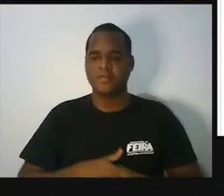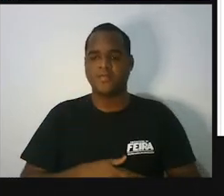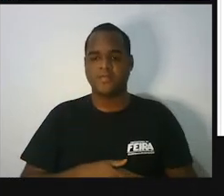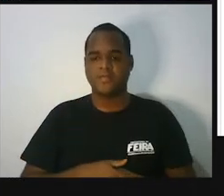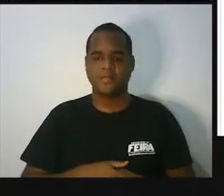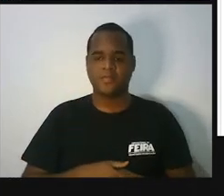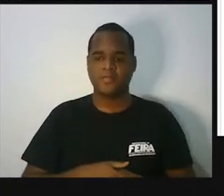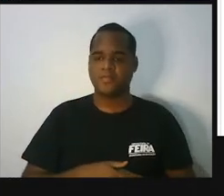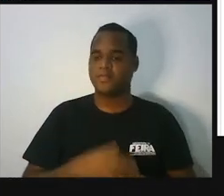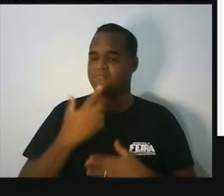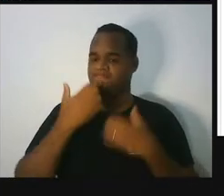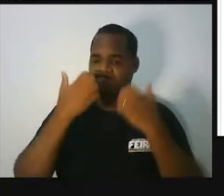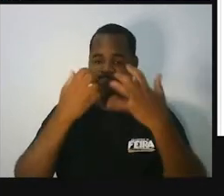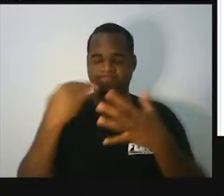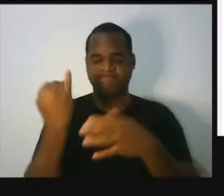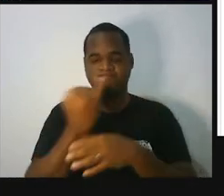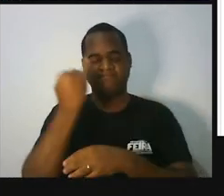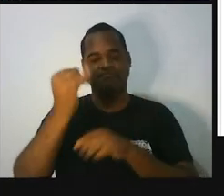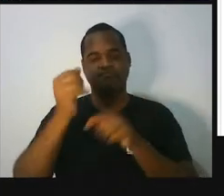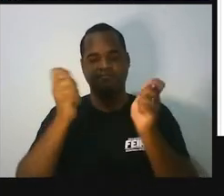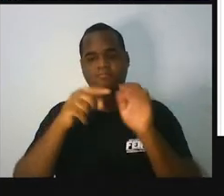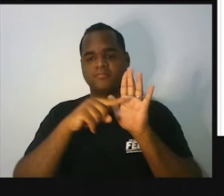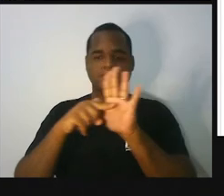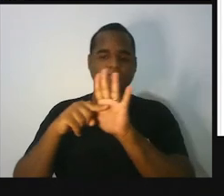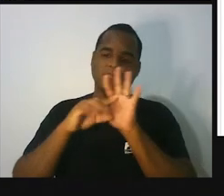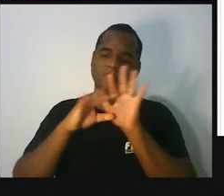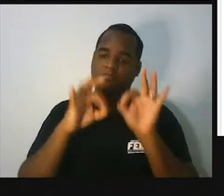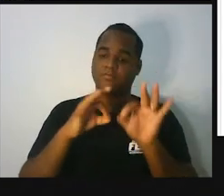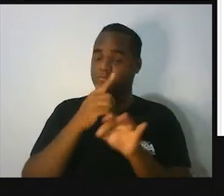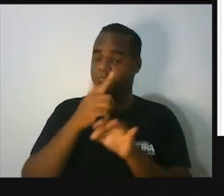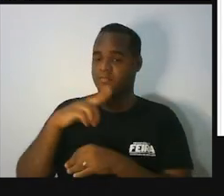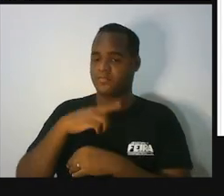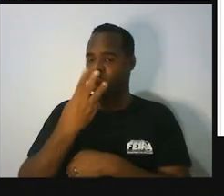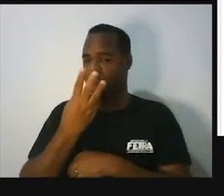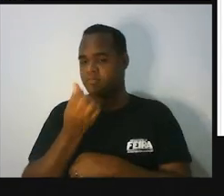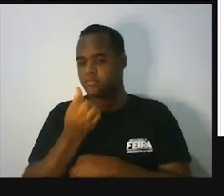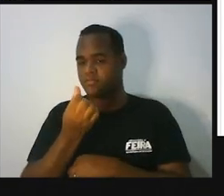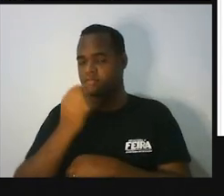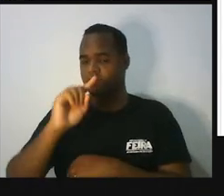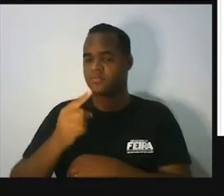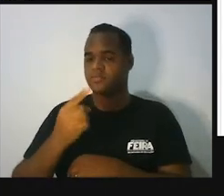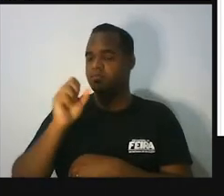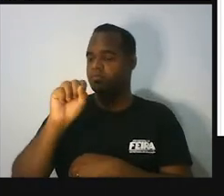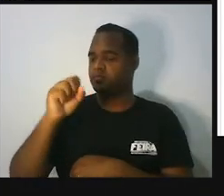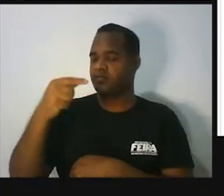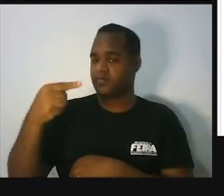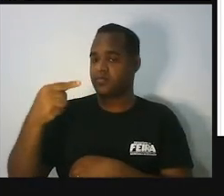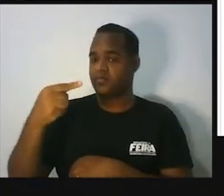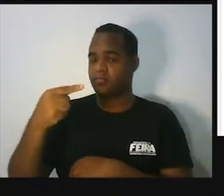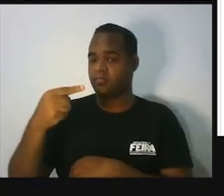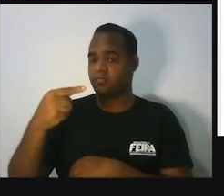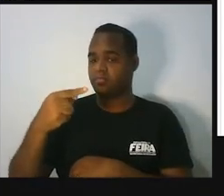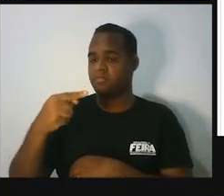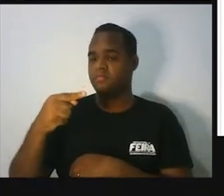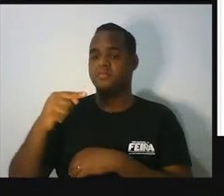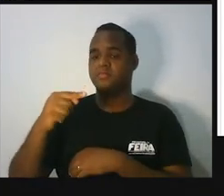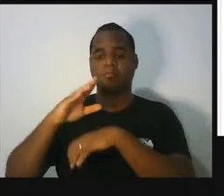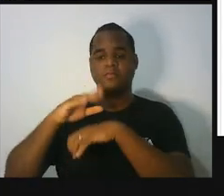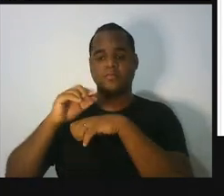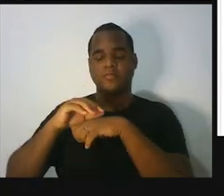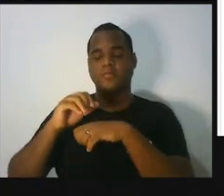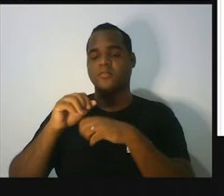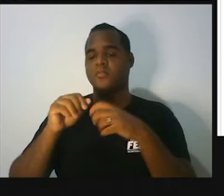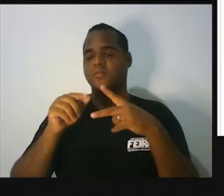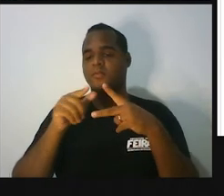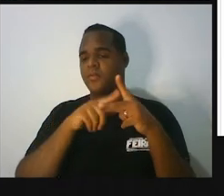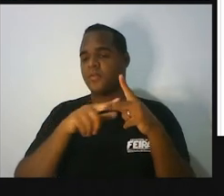só um comentário importante aqui. Esses ângulos de 36,87 são chamados de ângulos agudos.